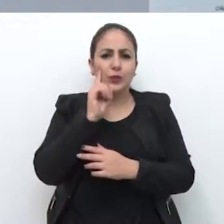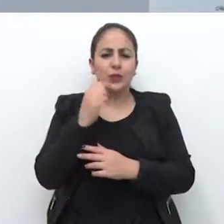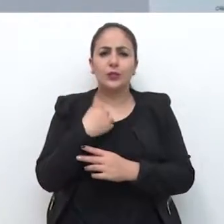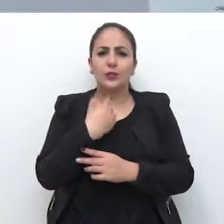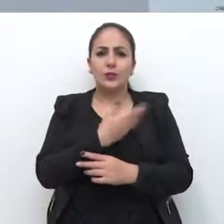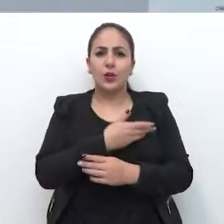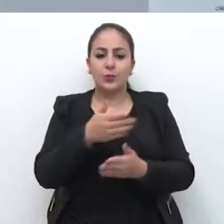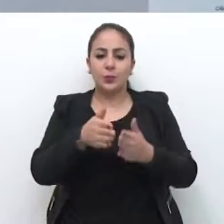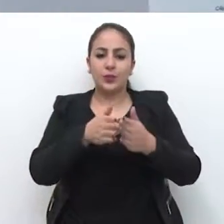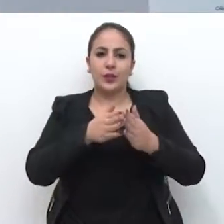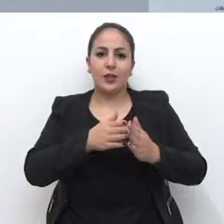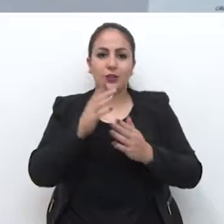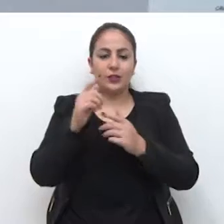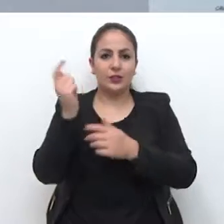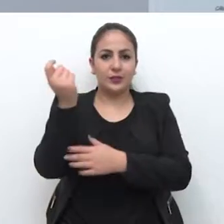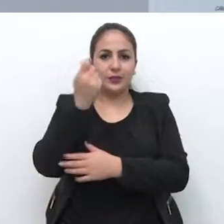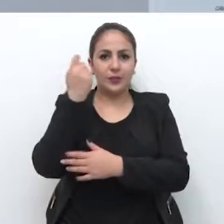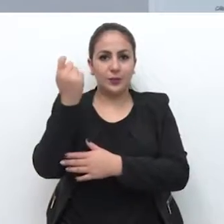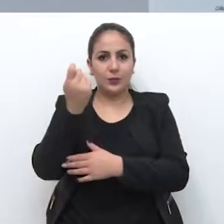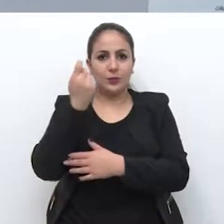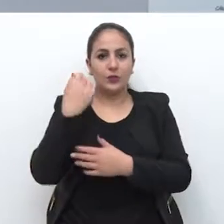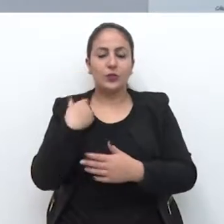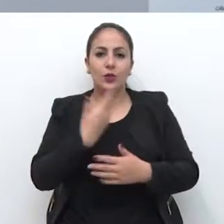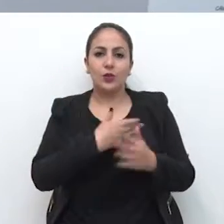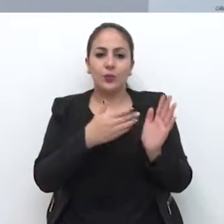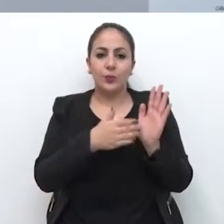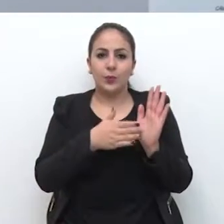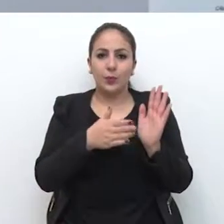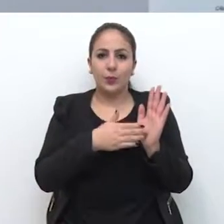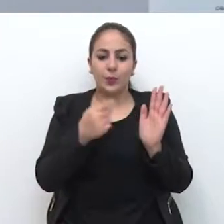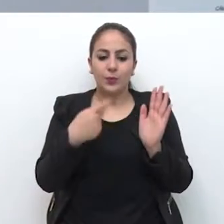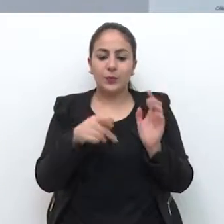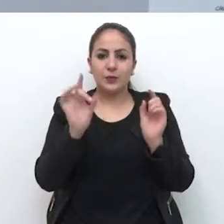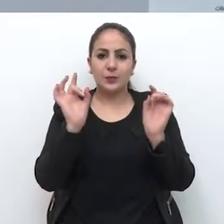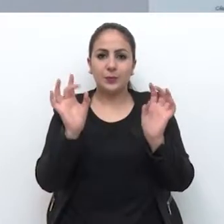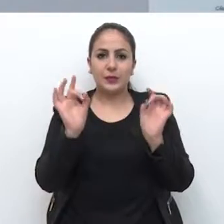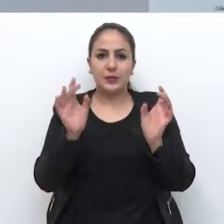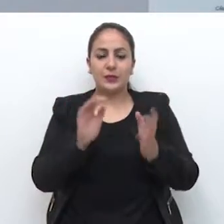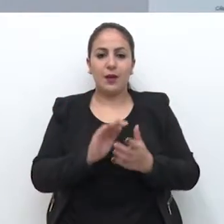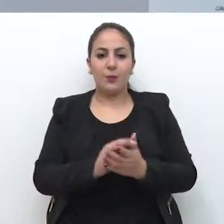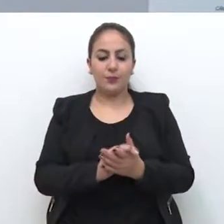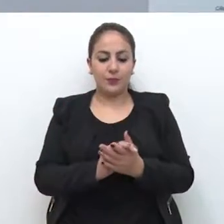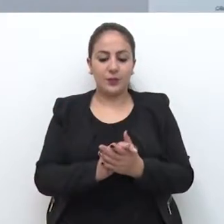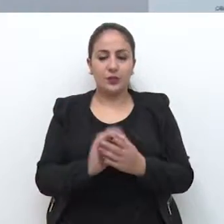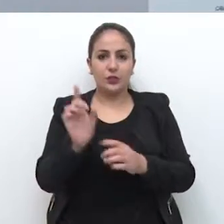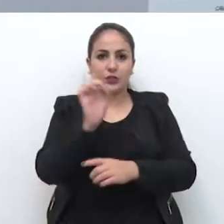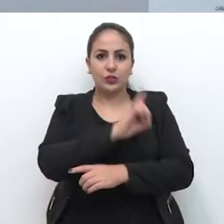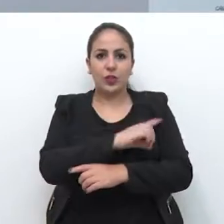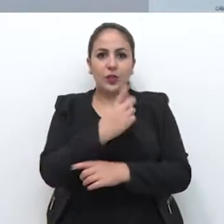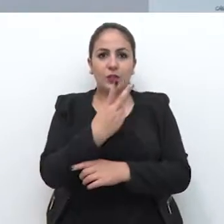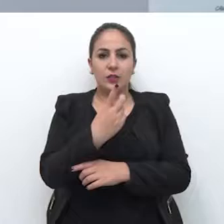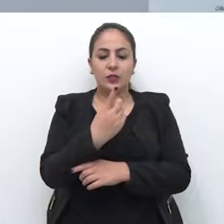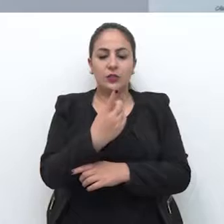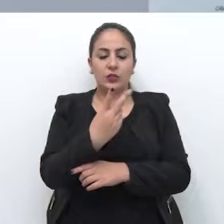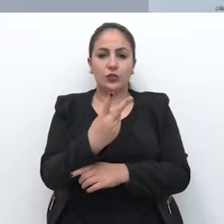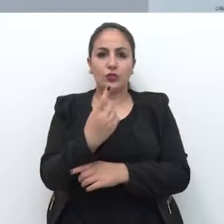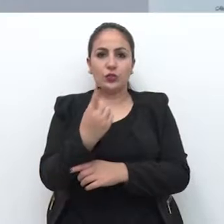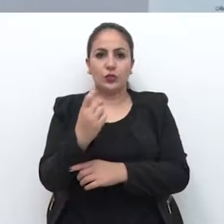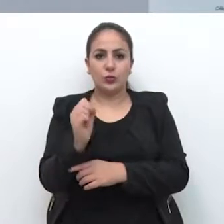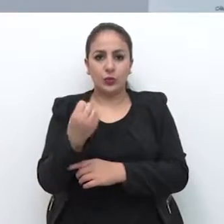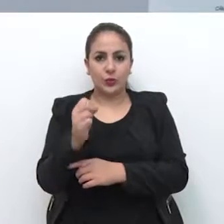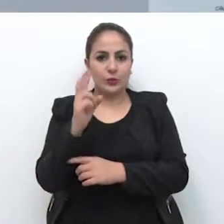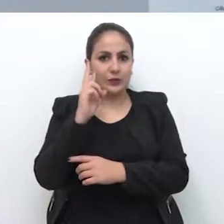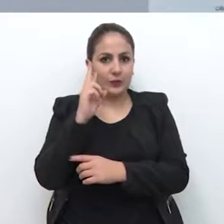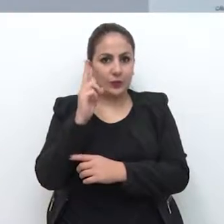defende a nossa tradição. Então nada mais justo do que propor essa sessão especial no próximo dia 18, na segunda-feira, no CTG